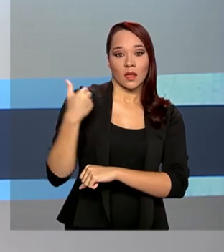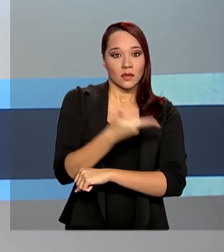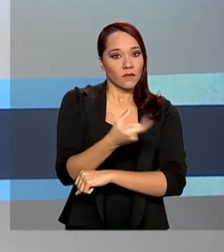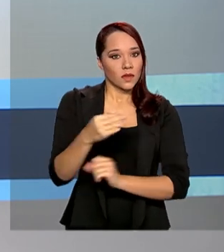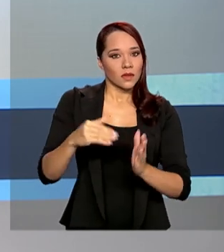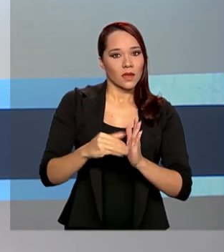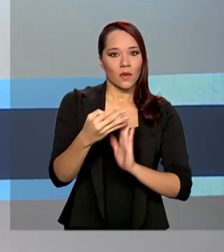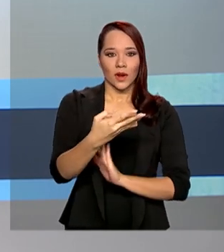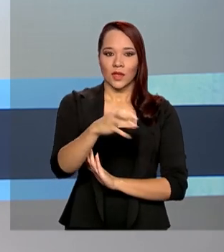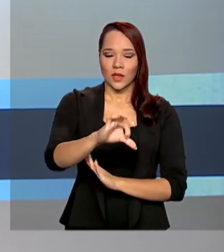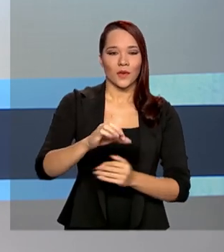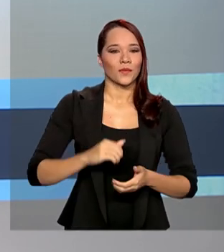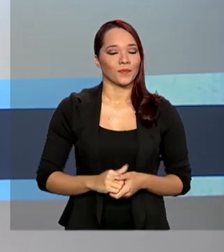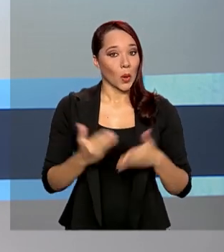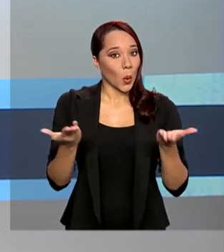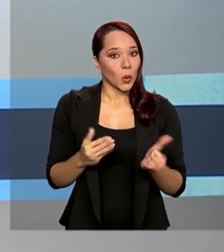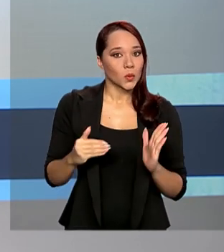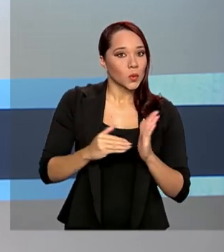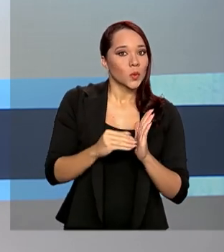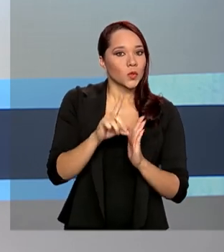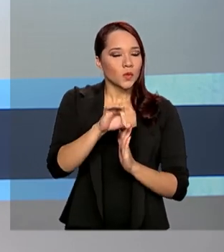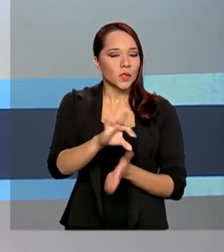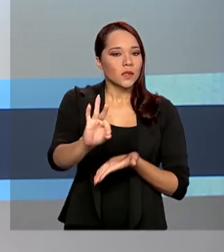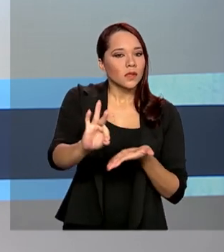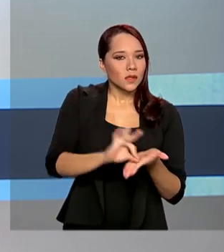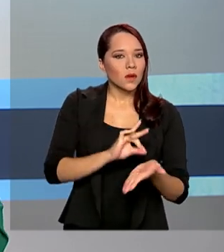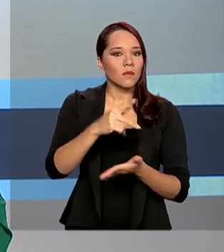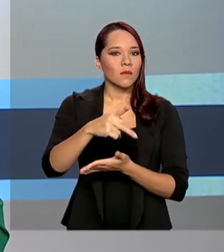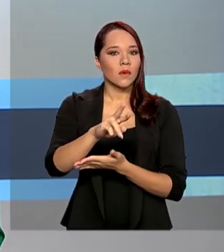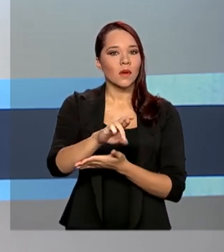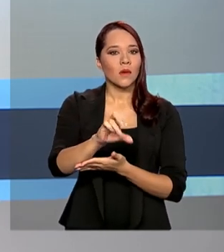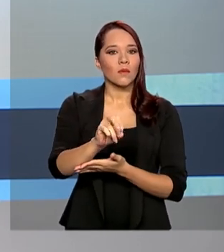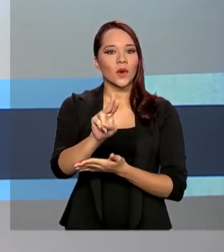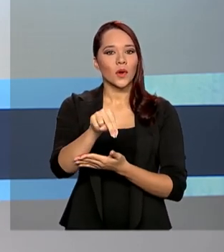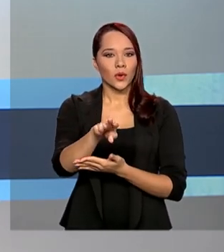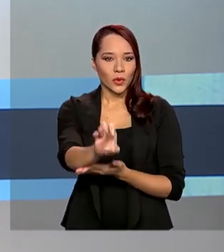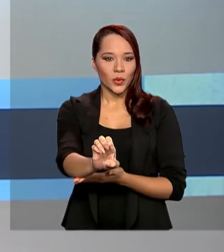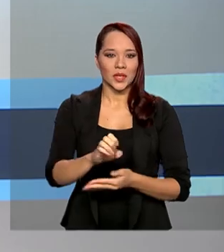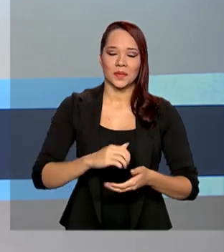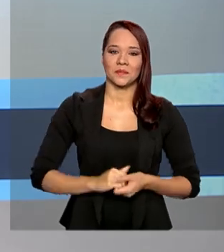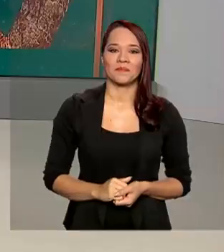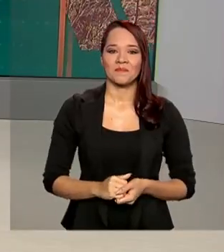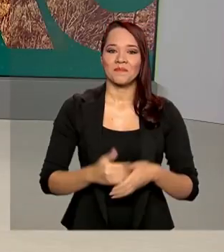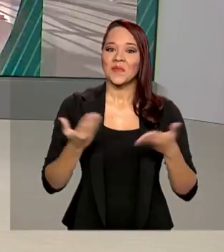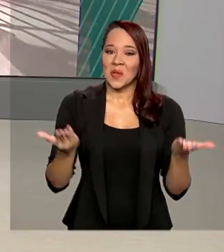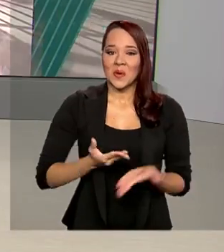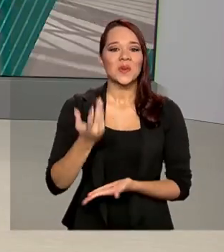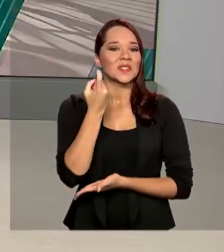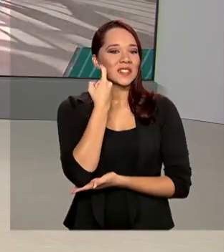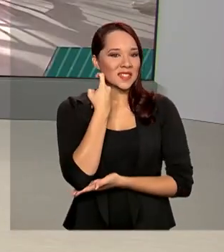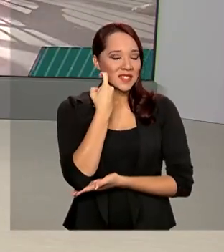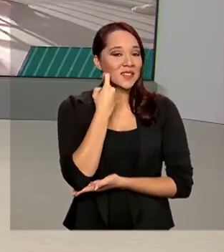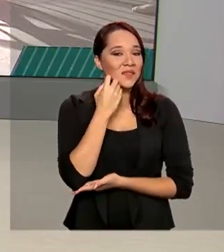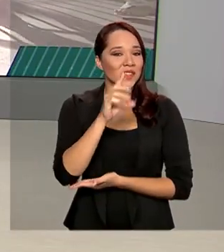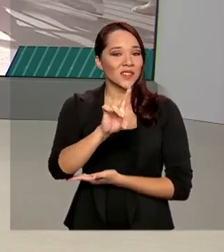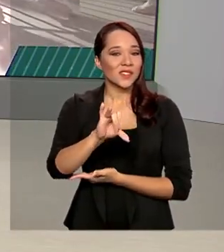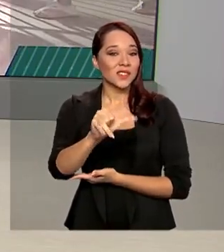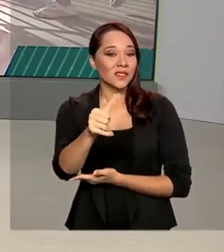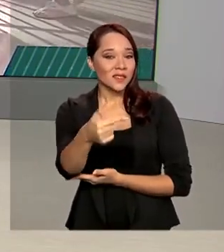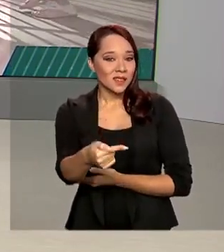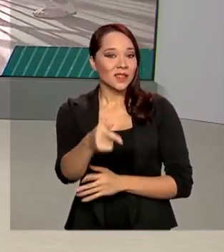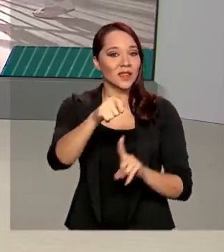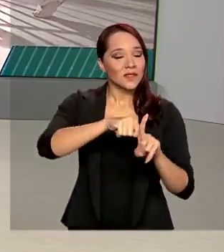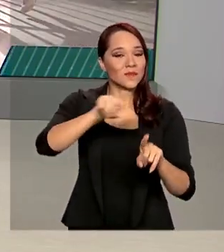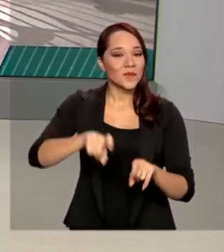anos. E hoje é o último dia de inscrições para o programa Universidade para Todos. Hoje é sexta-feira,